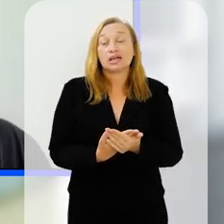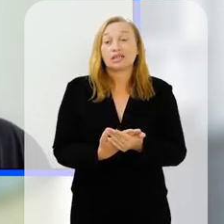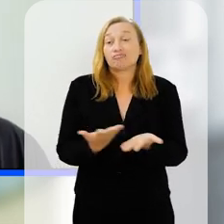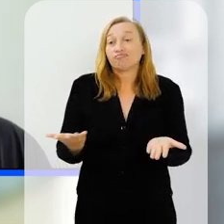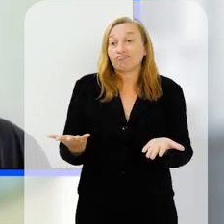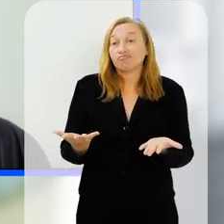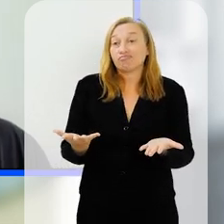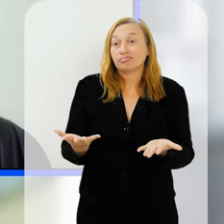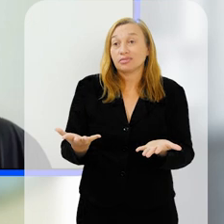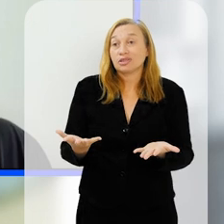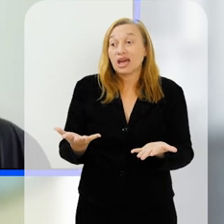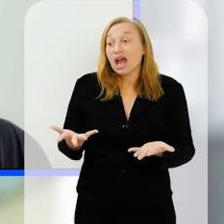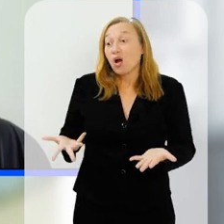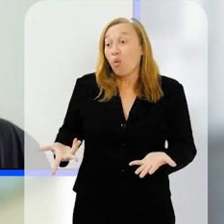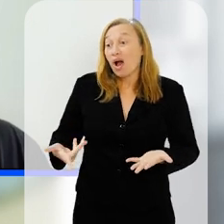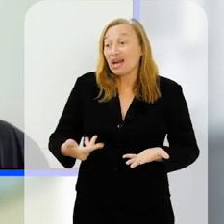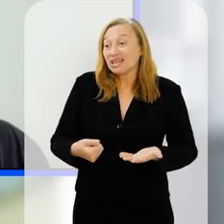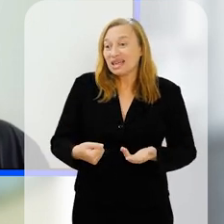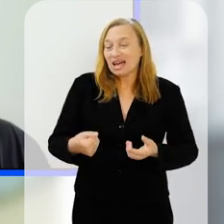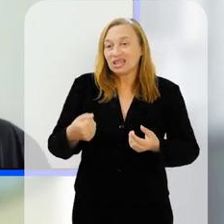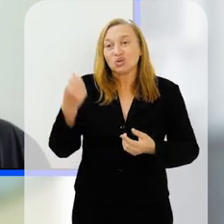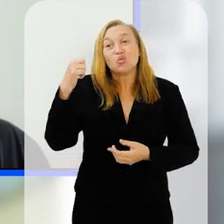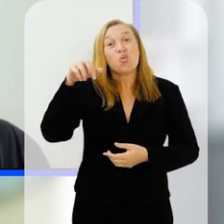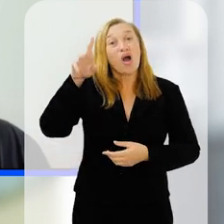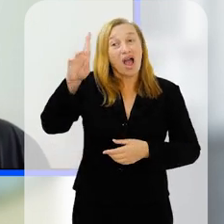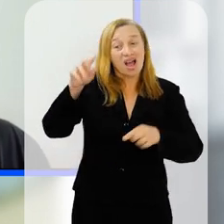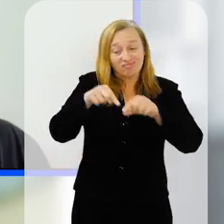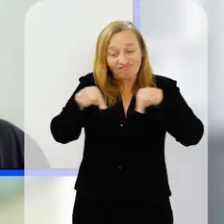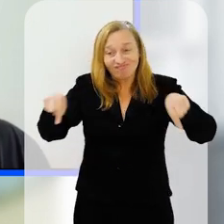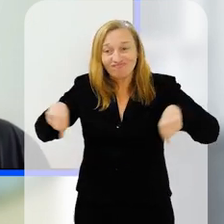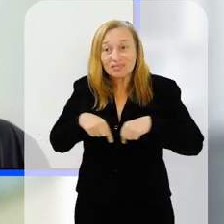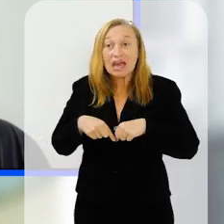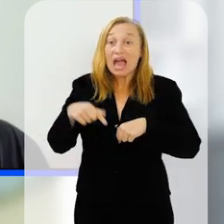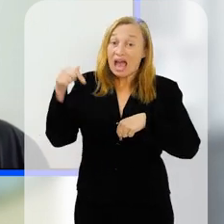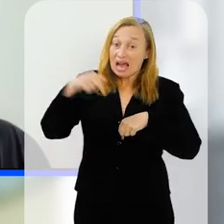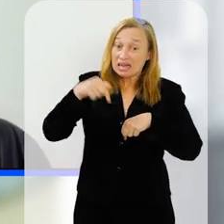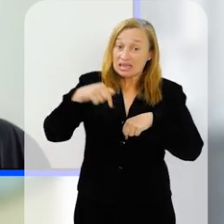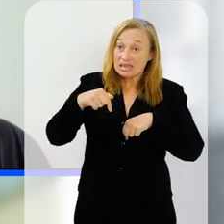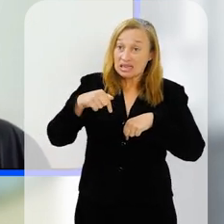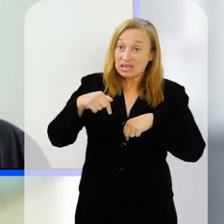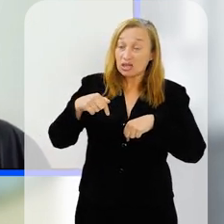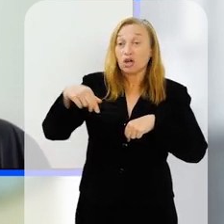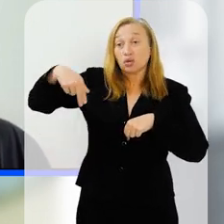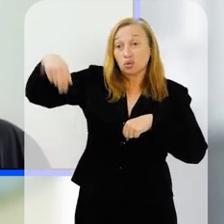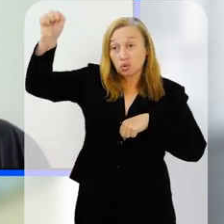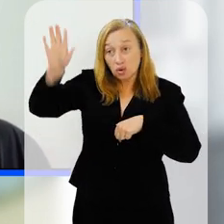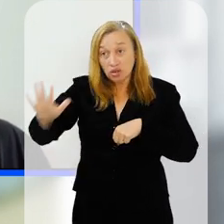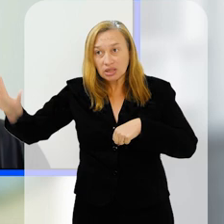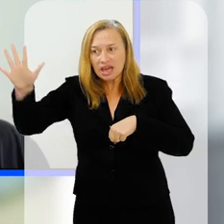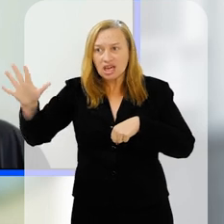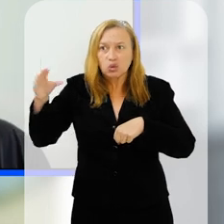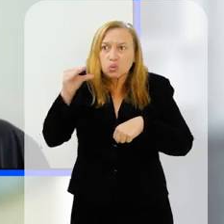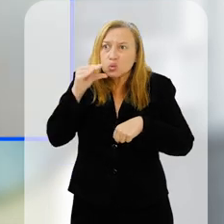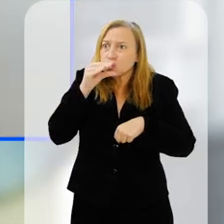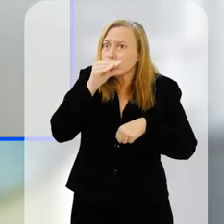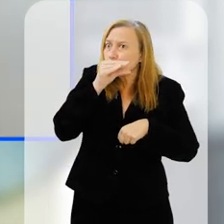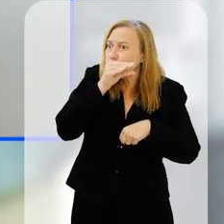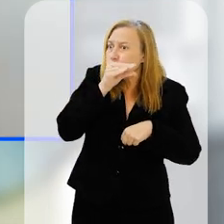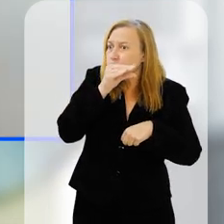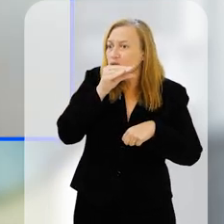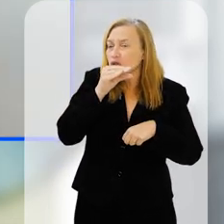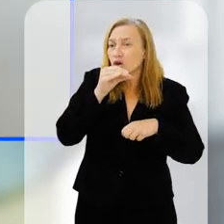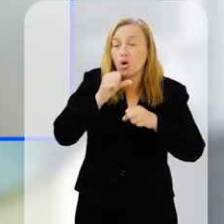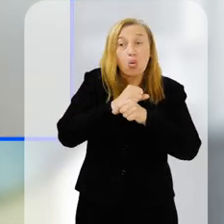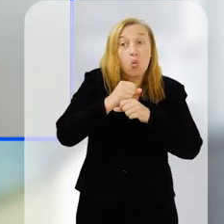condições, principalmente, no hospital de climatização. Então, a gente está aqui no Nordeste, é bastante quente o ano todo,